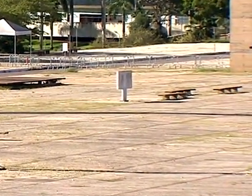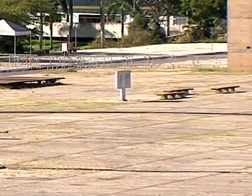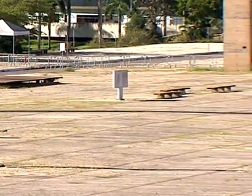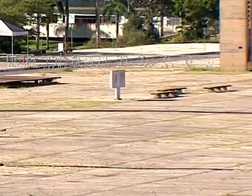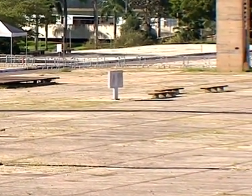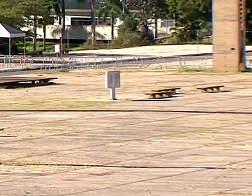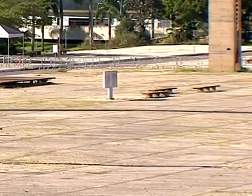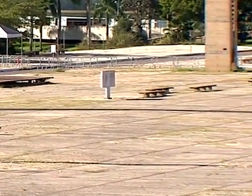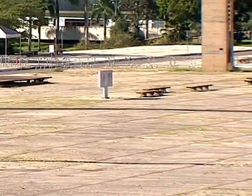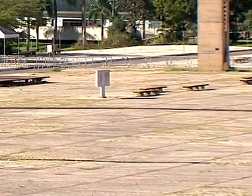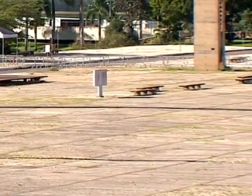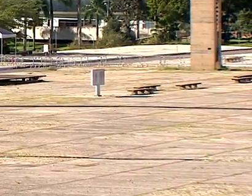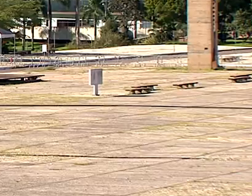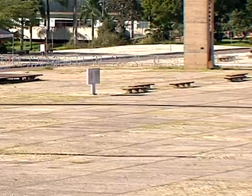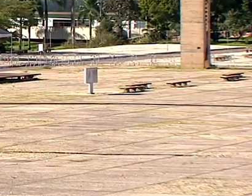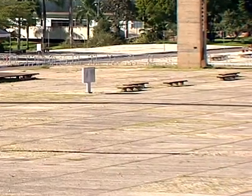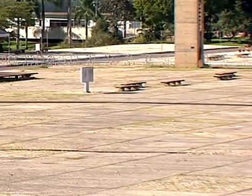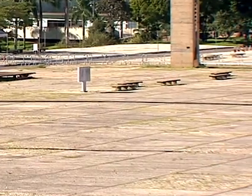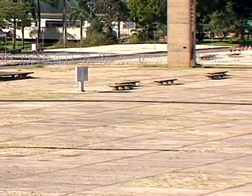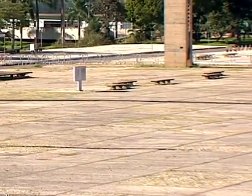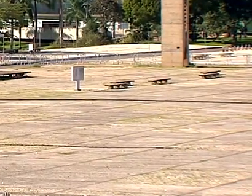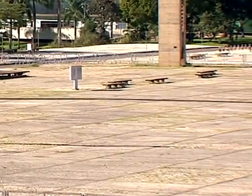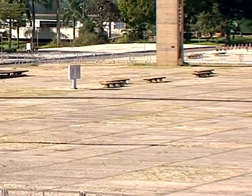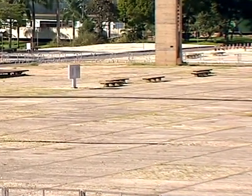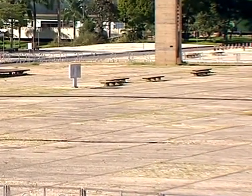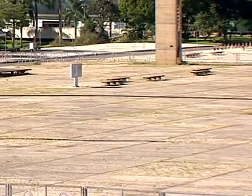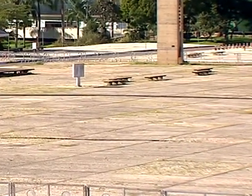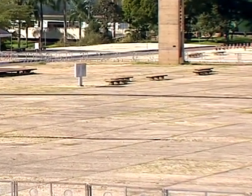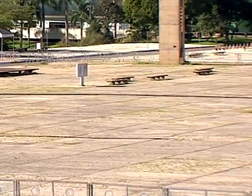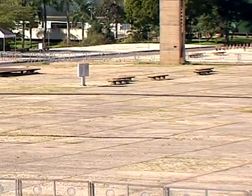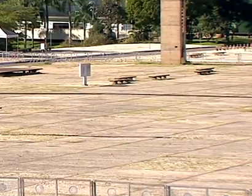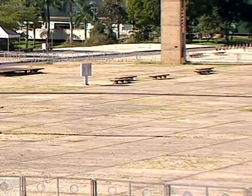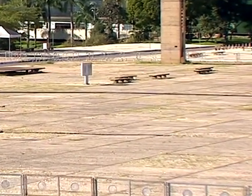Uma ótima terça-feira para Uma ótima terça-feira Obrigado.